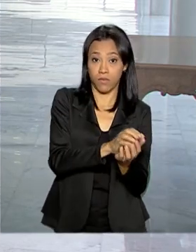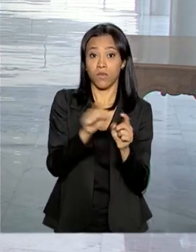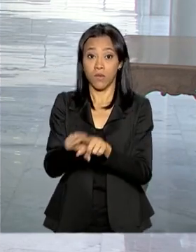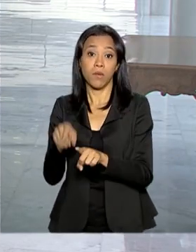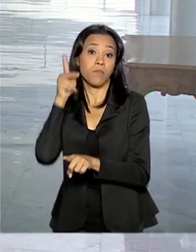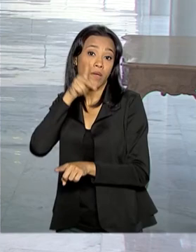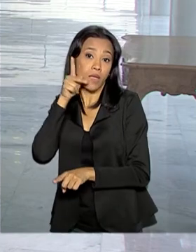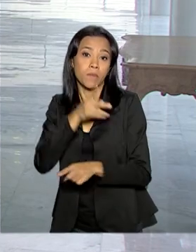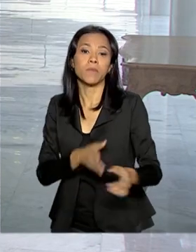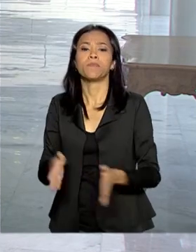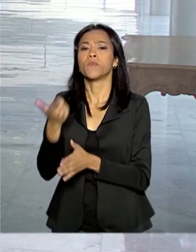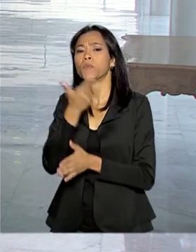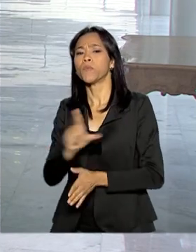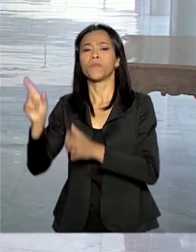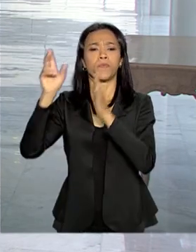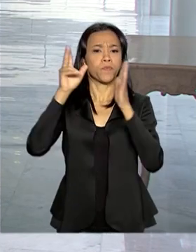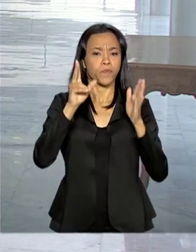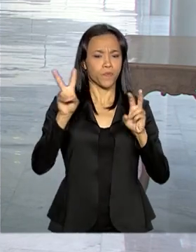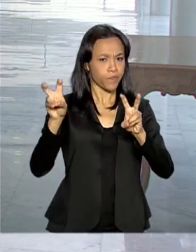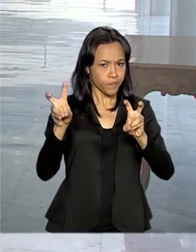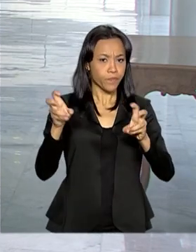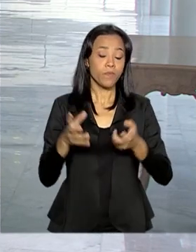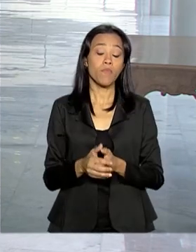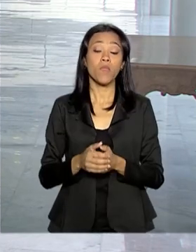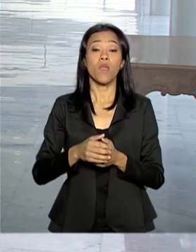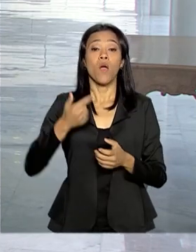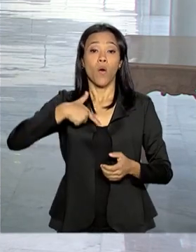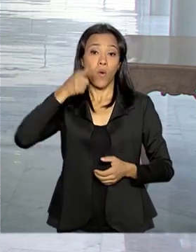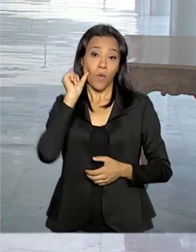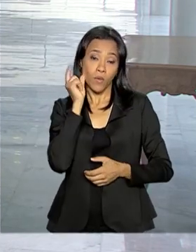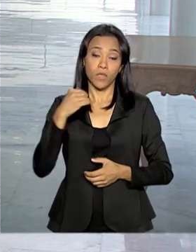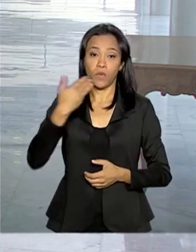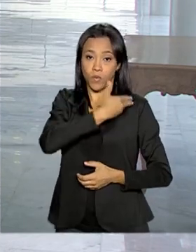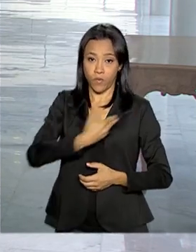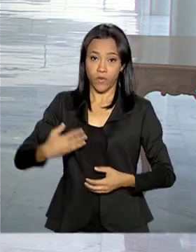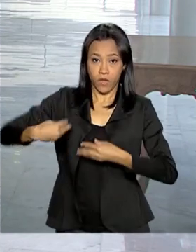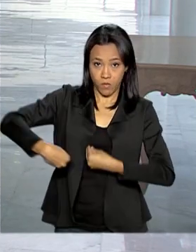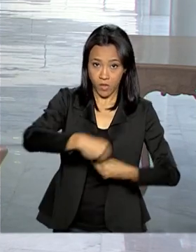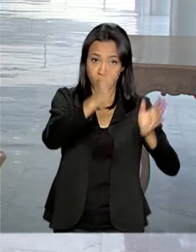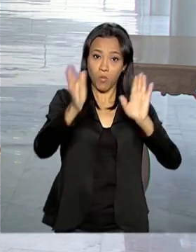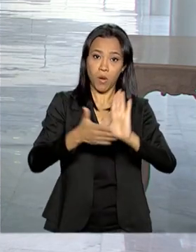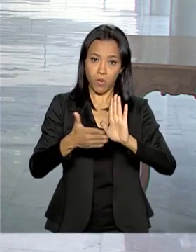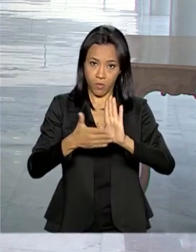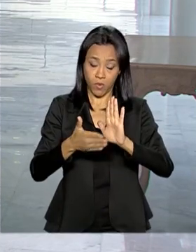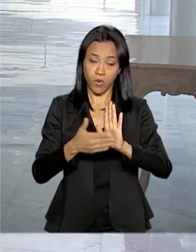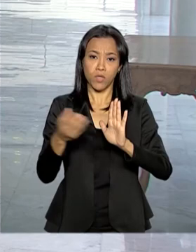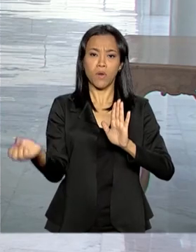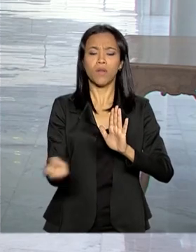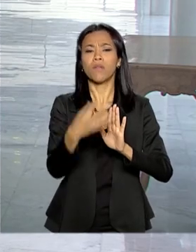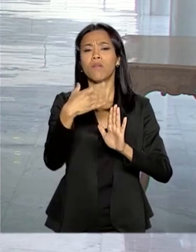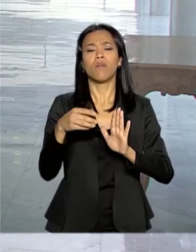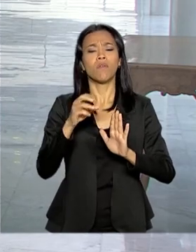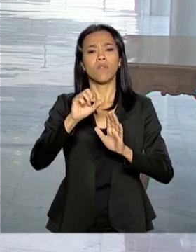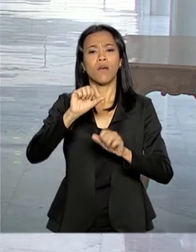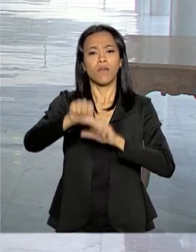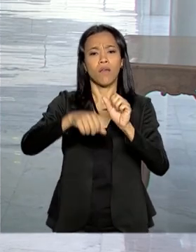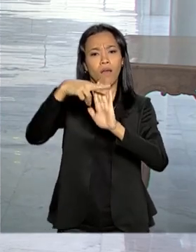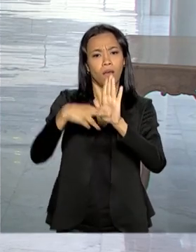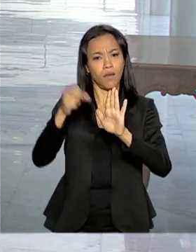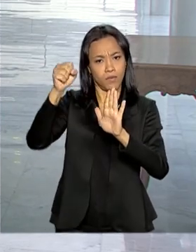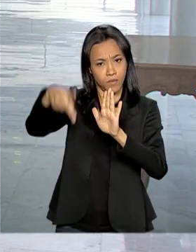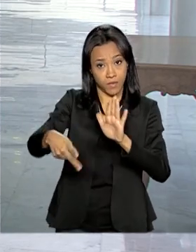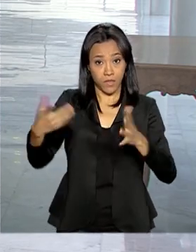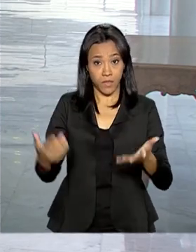governo enviou ontem ao Congresso Nacional a proposta da nova Previdência. Em pronunciamento à nação, o presidente Jair